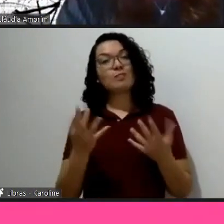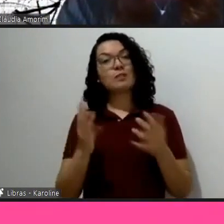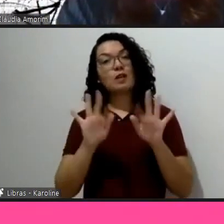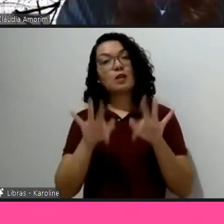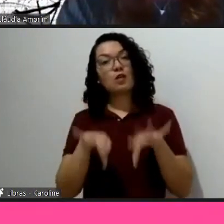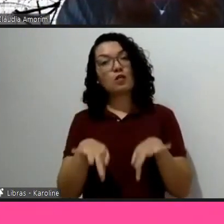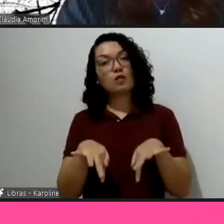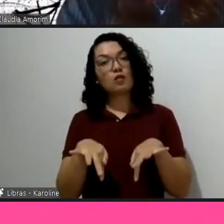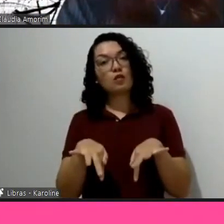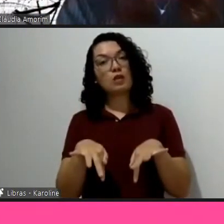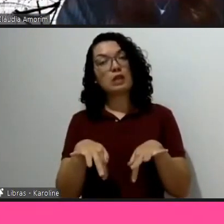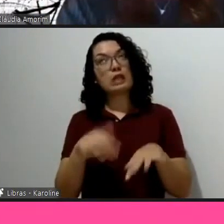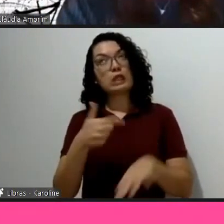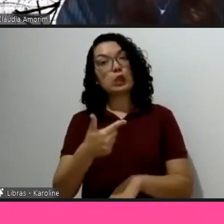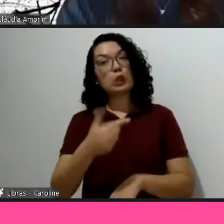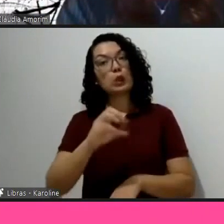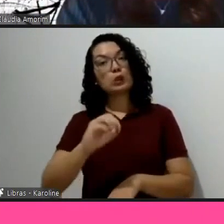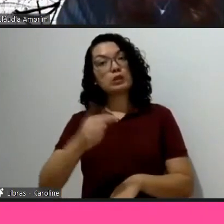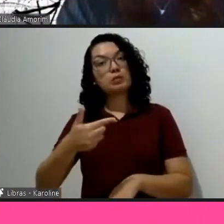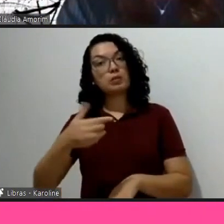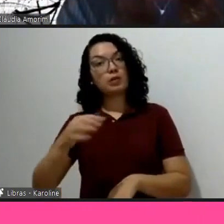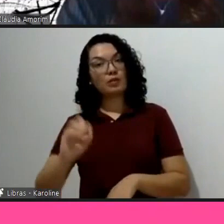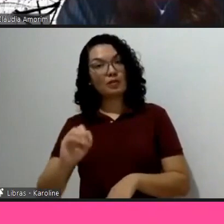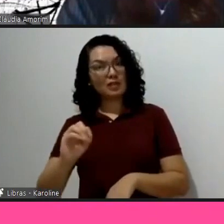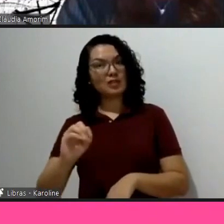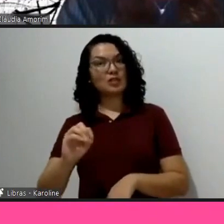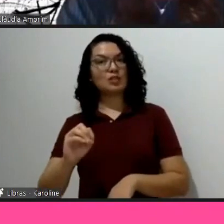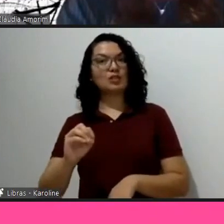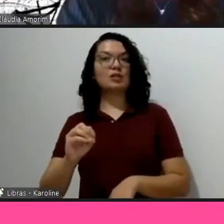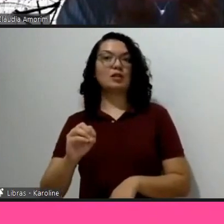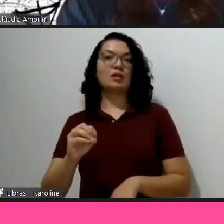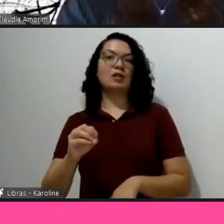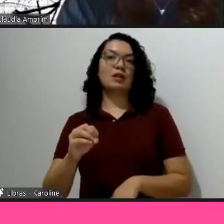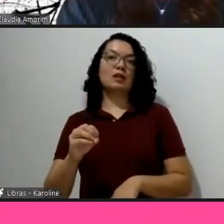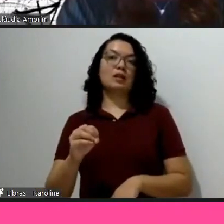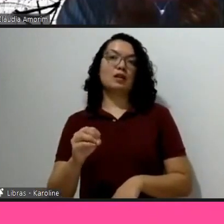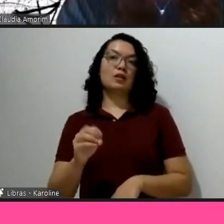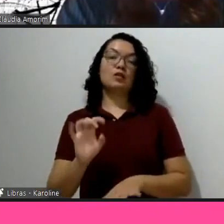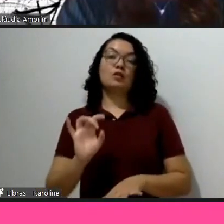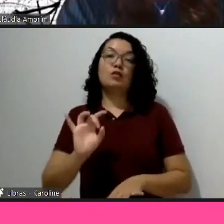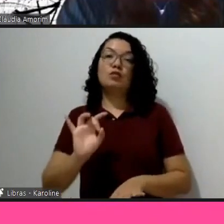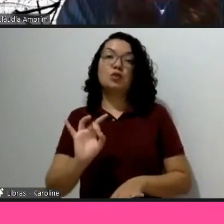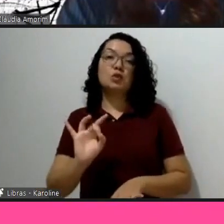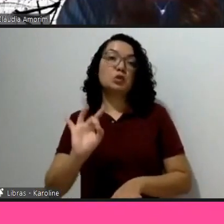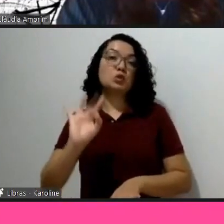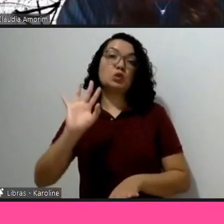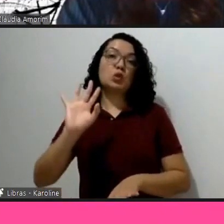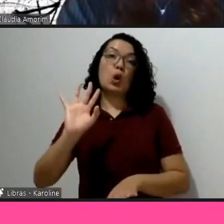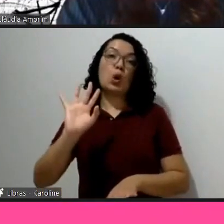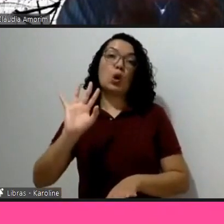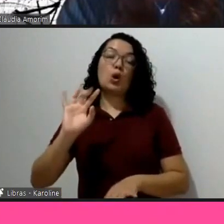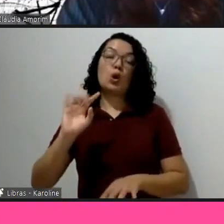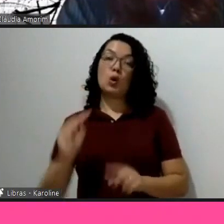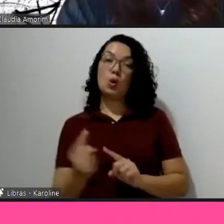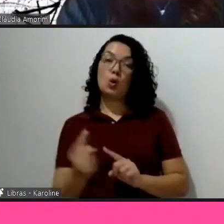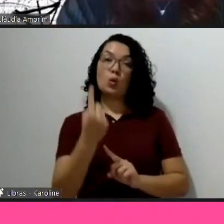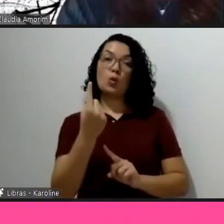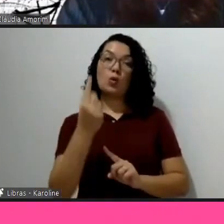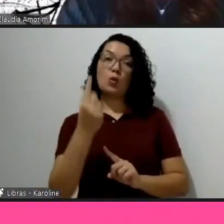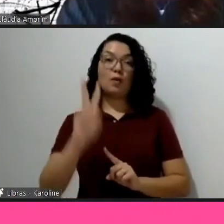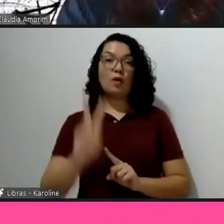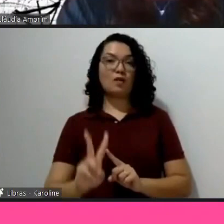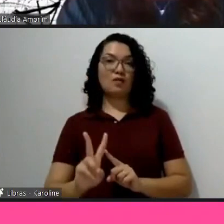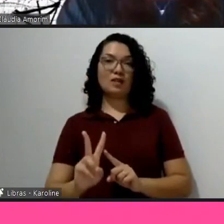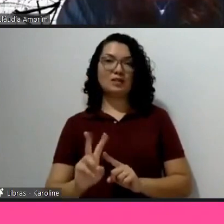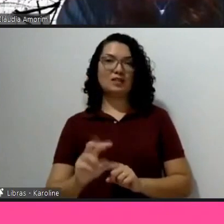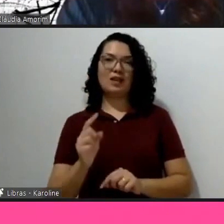oferta em 2020, como ela é, ela se tornou uma eletiva, portanto, agora eu estou livre, ela não tem mais que seguir